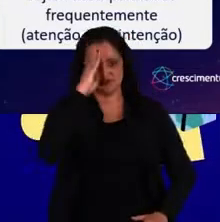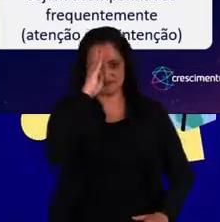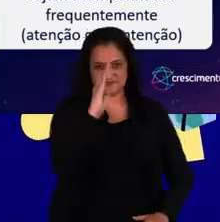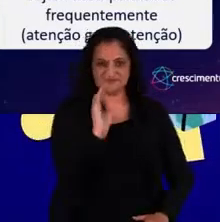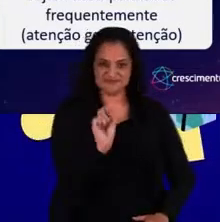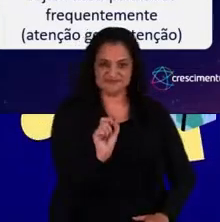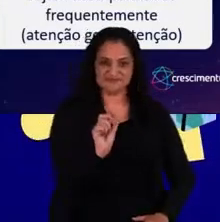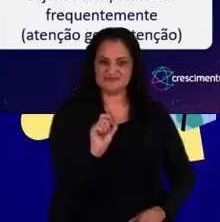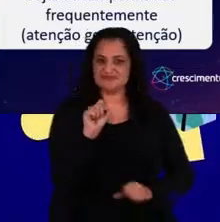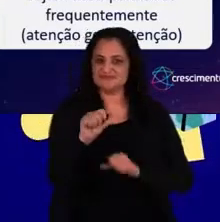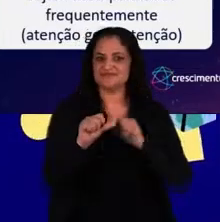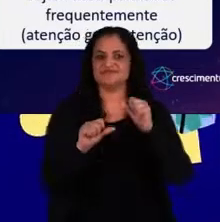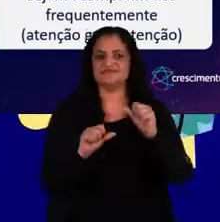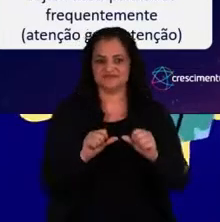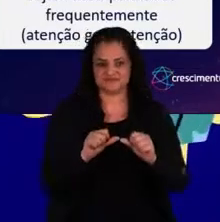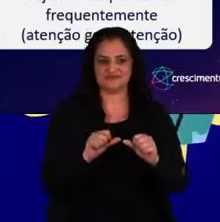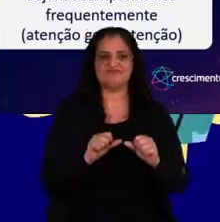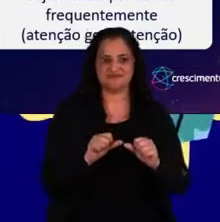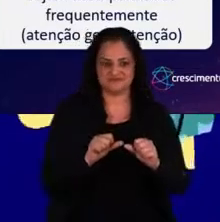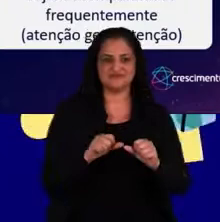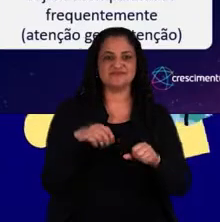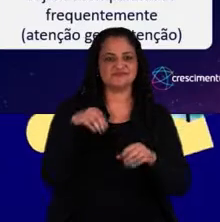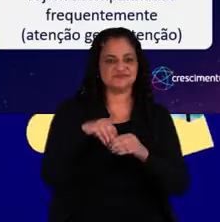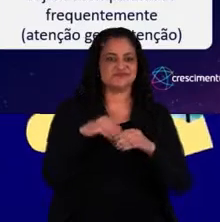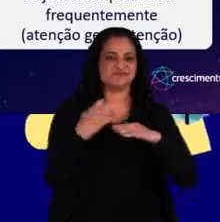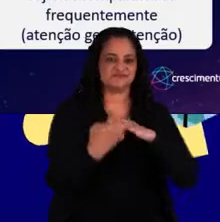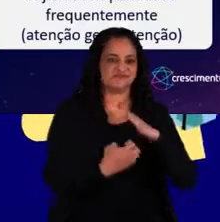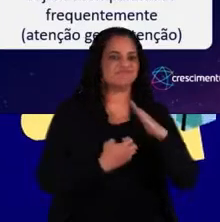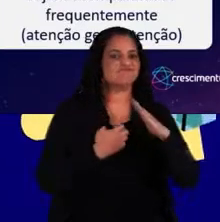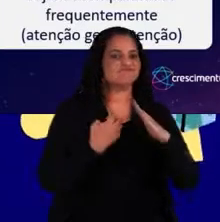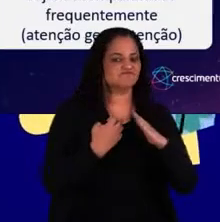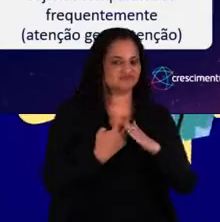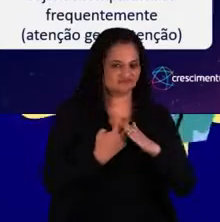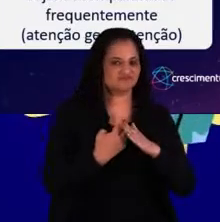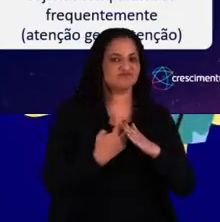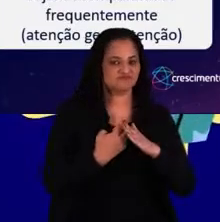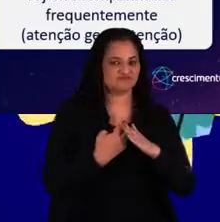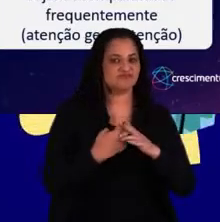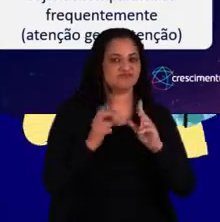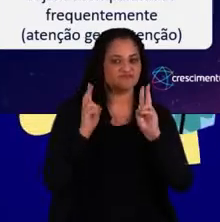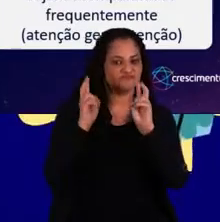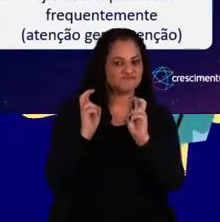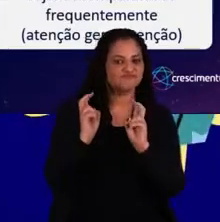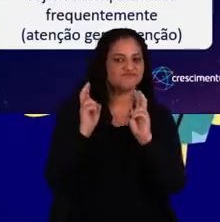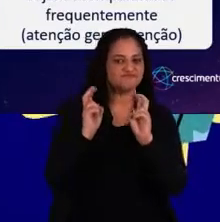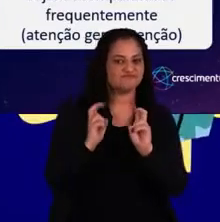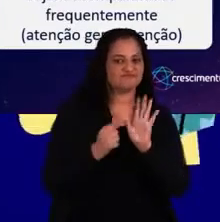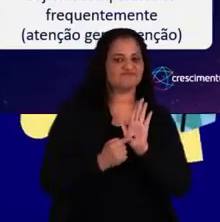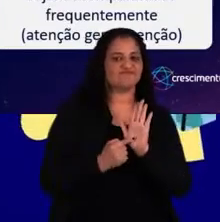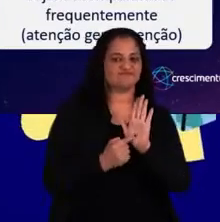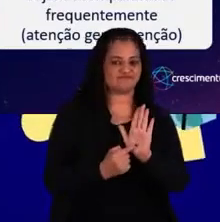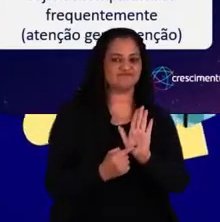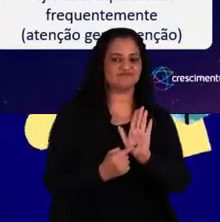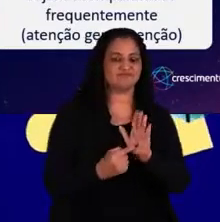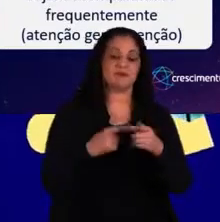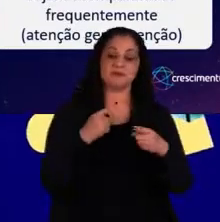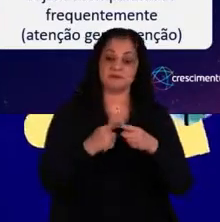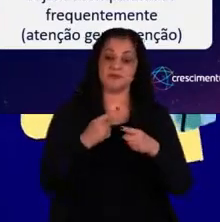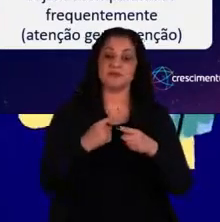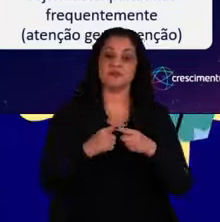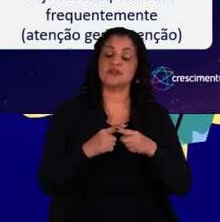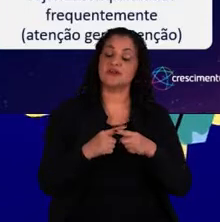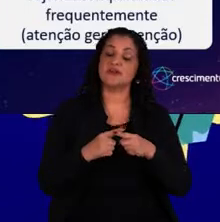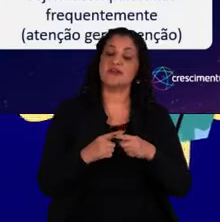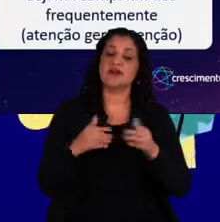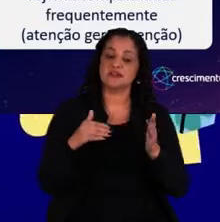principalmente, para mudar o status quo dentro da empresa, quando trazemos esse tema. Muitas vezes, né, nós